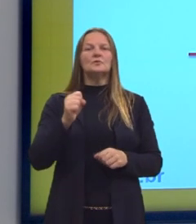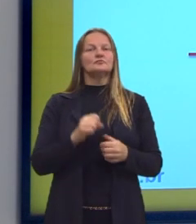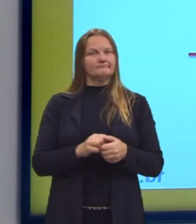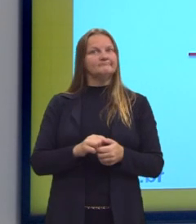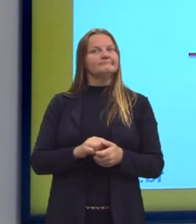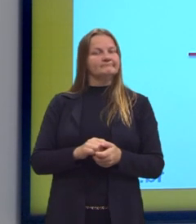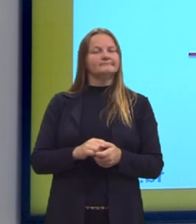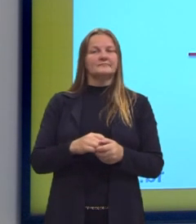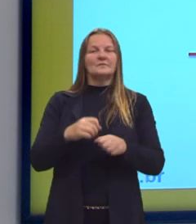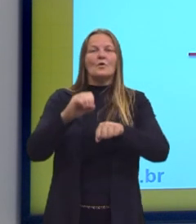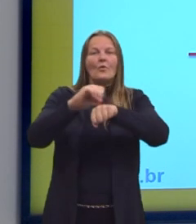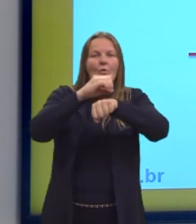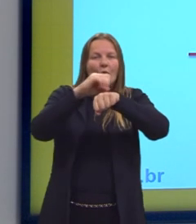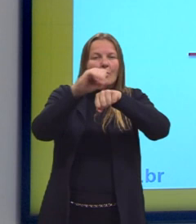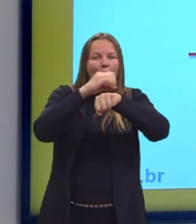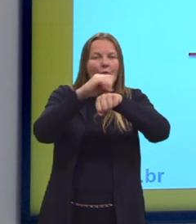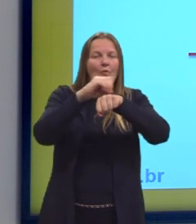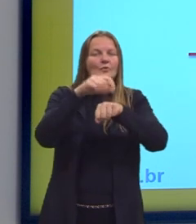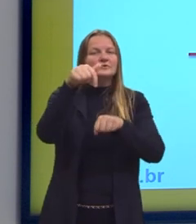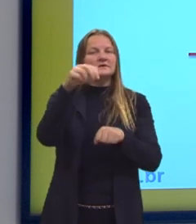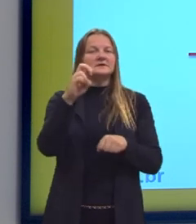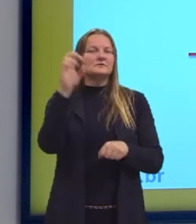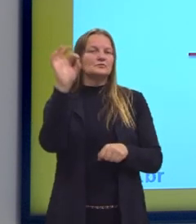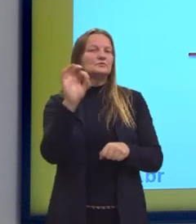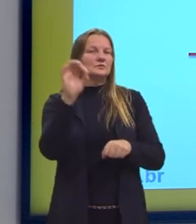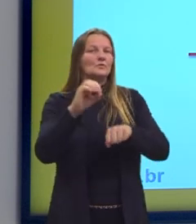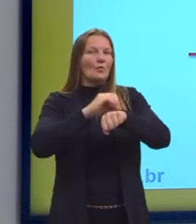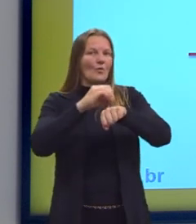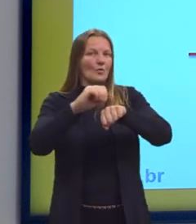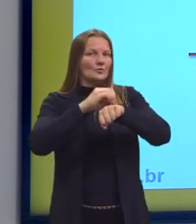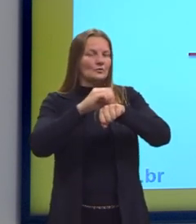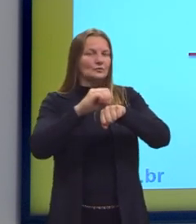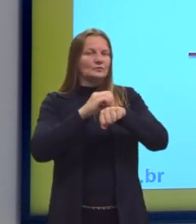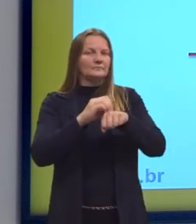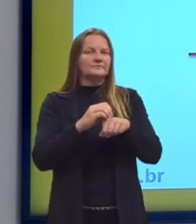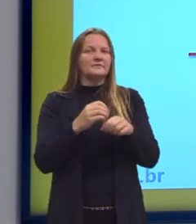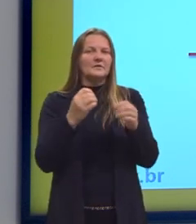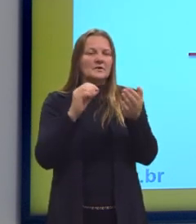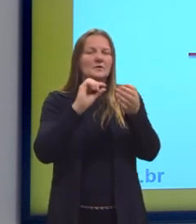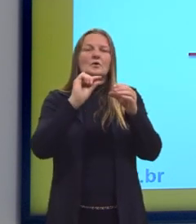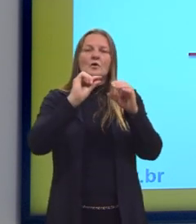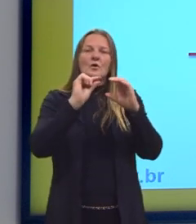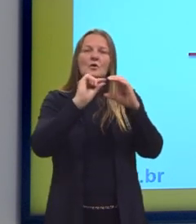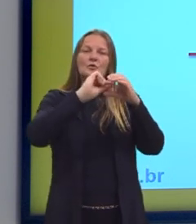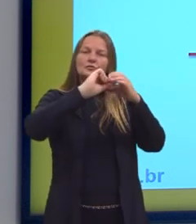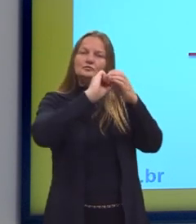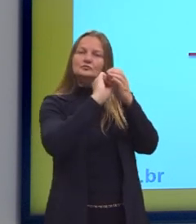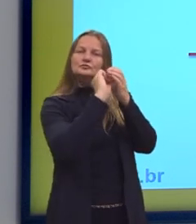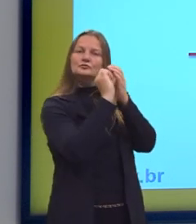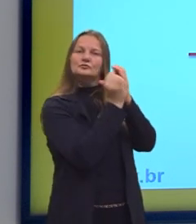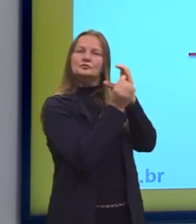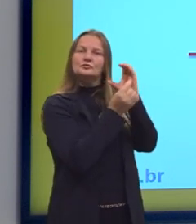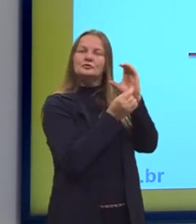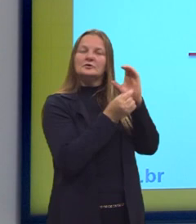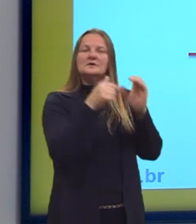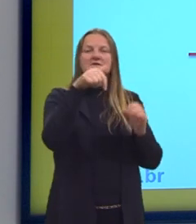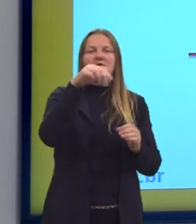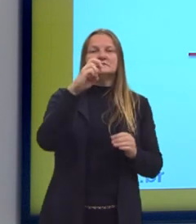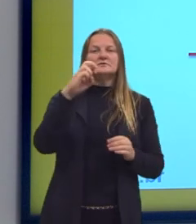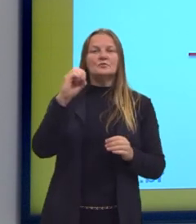é uma mistura de ouro, em torno de 75% de ouro, tanto que ele tem gravado no ouro 18 aqueles 750,